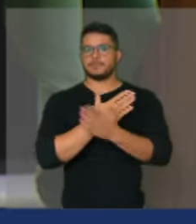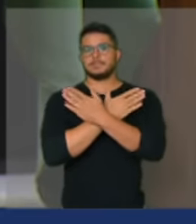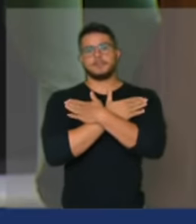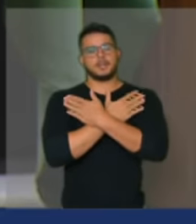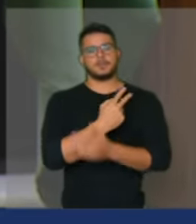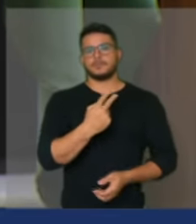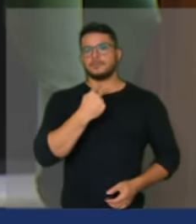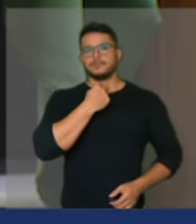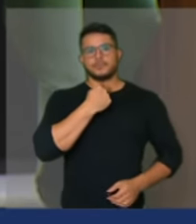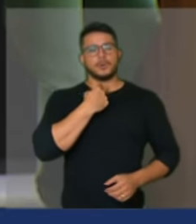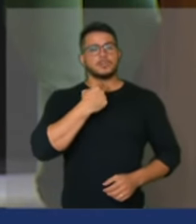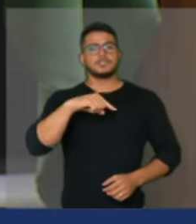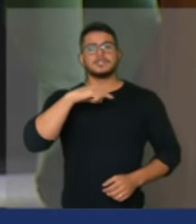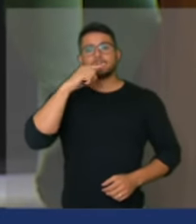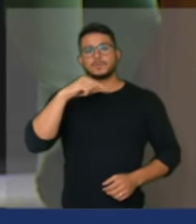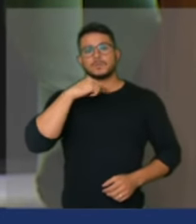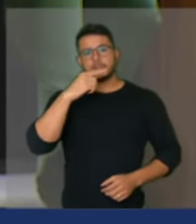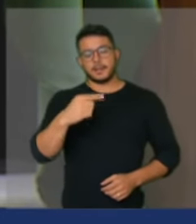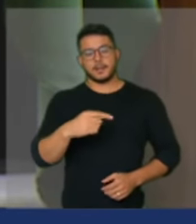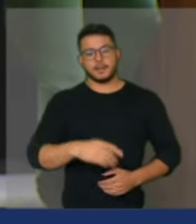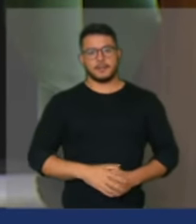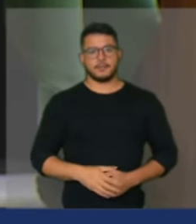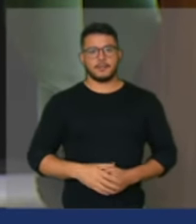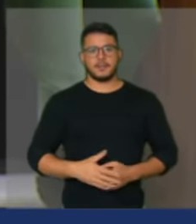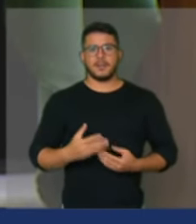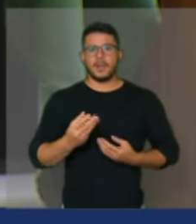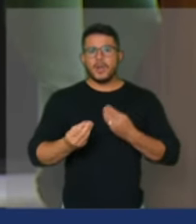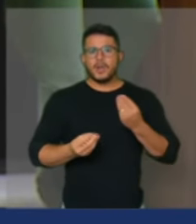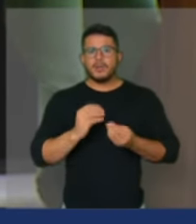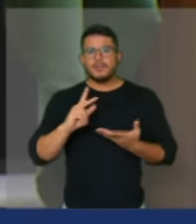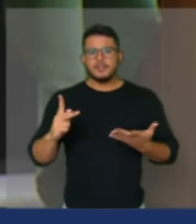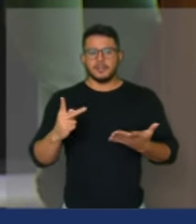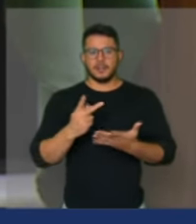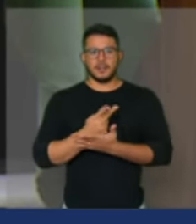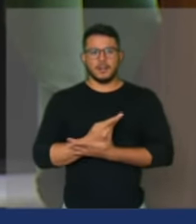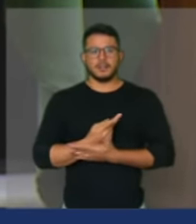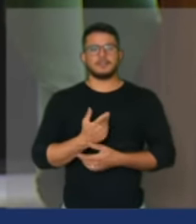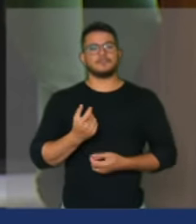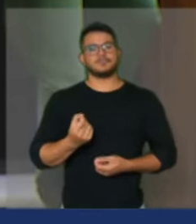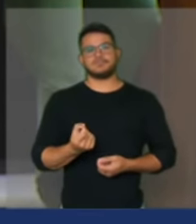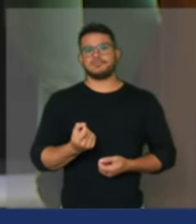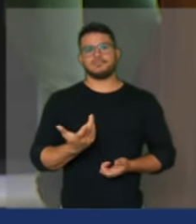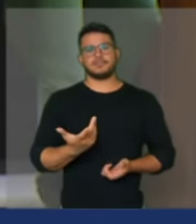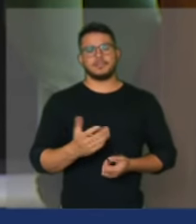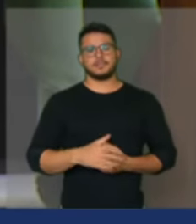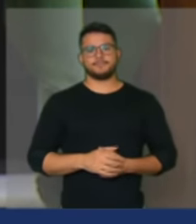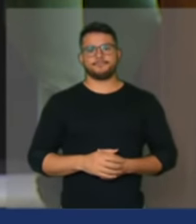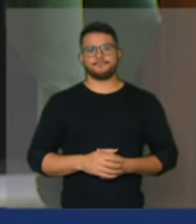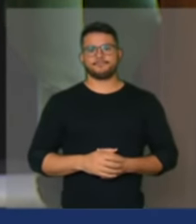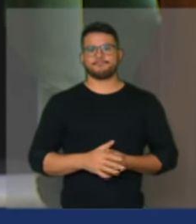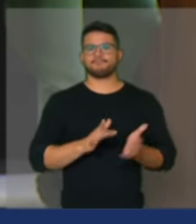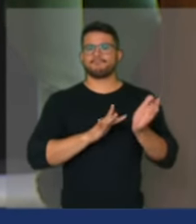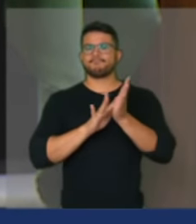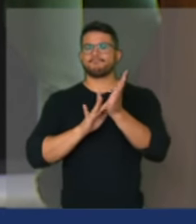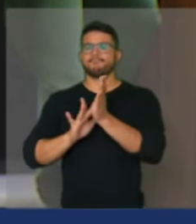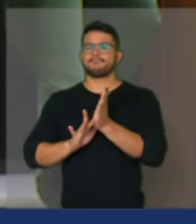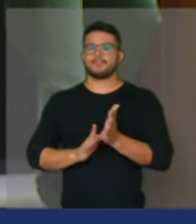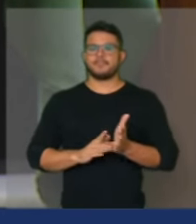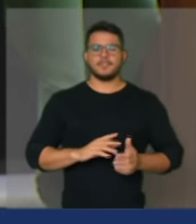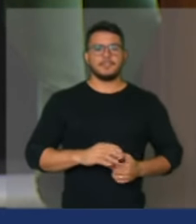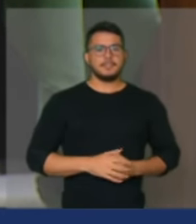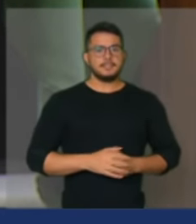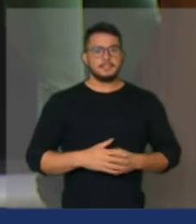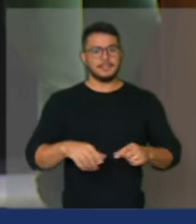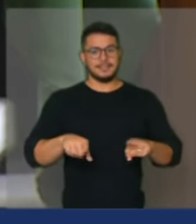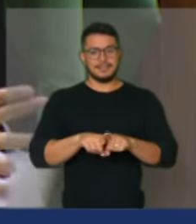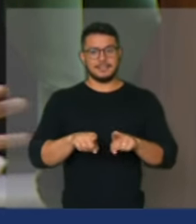Não pode o Brasil prosperar com tanta hipocrisia. Não pode o Brasil prosperar com um ministro da fazenda que lucra 14 milhões